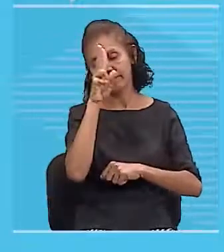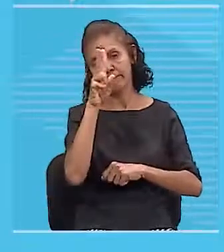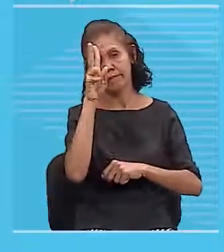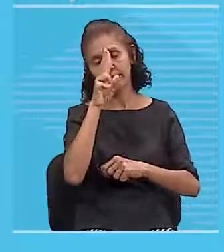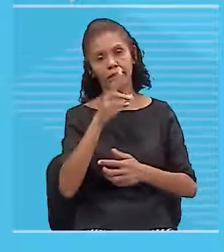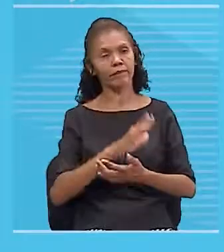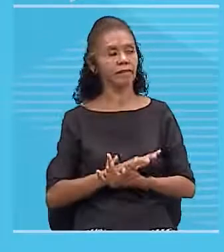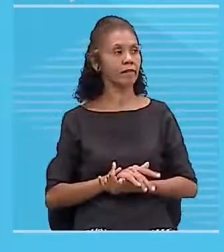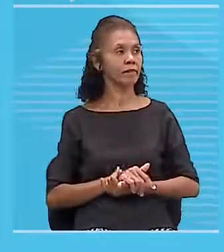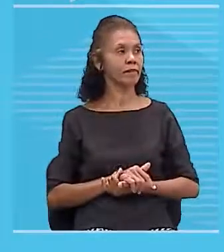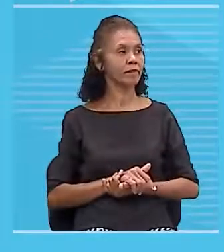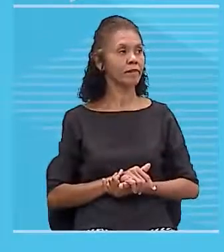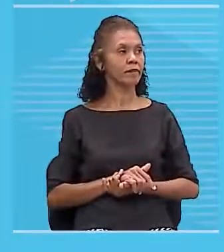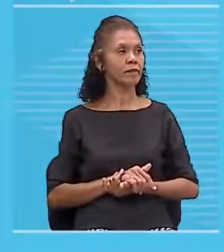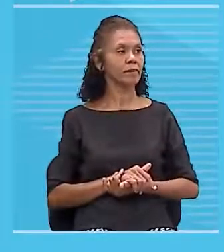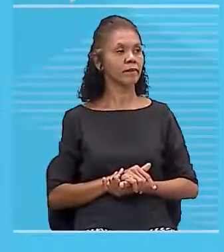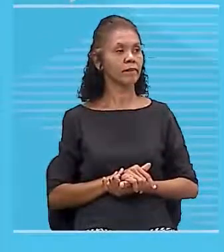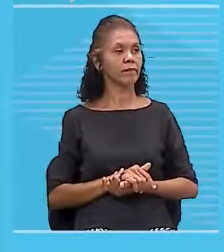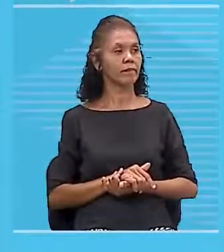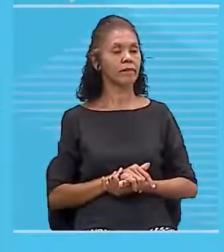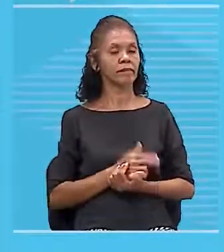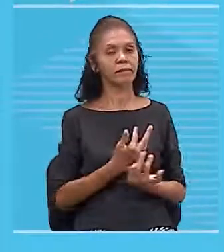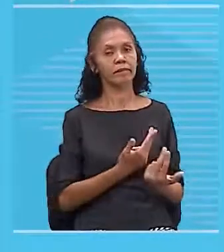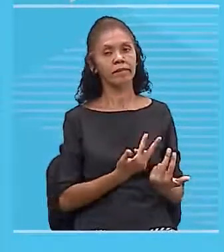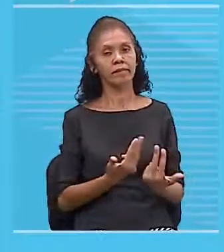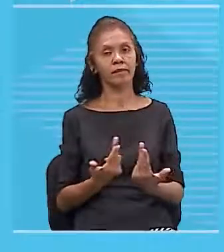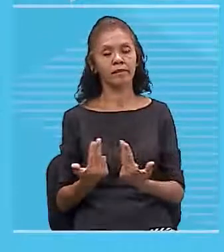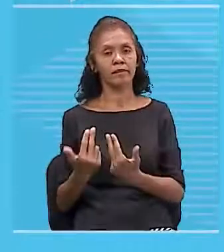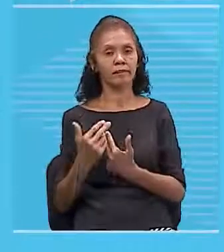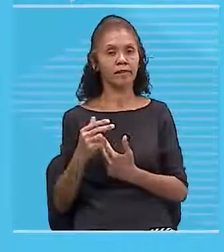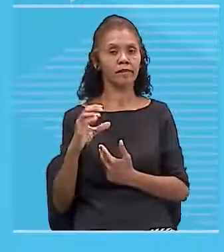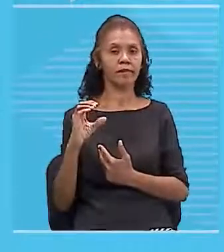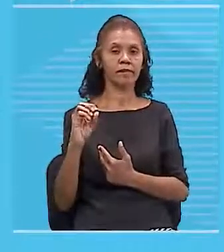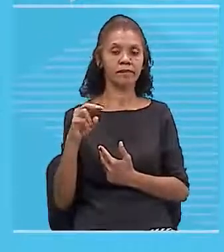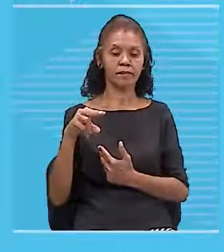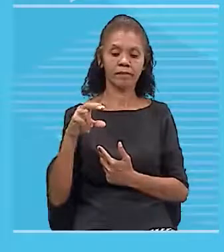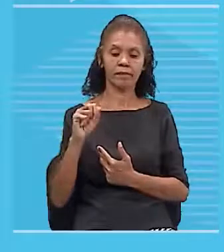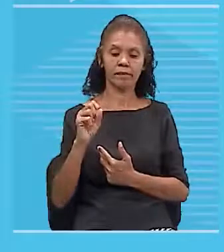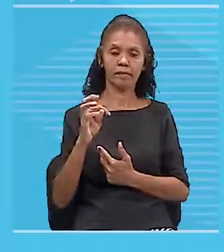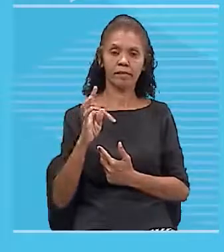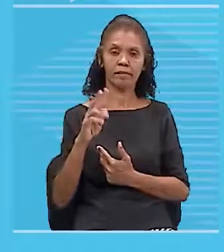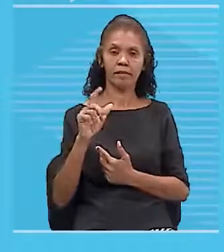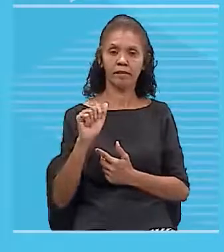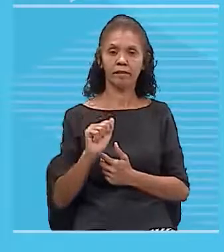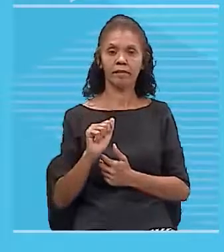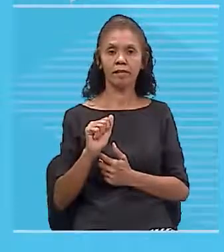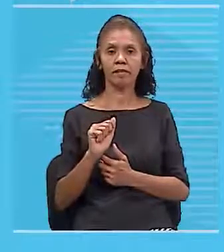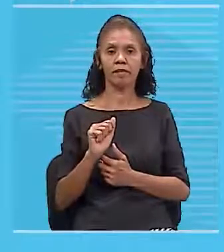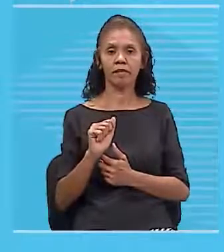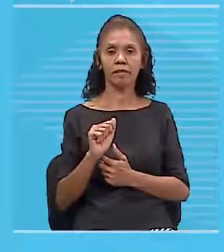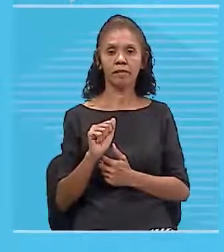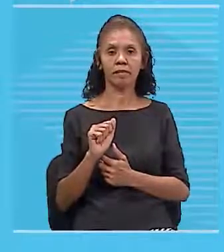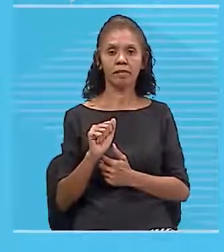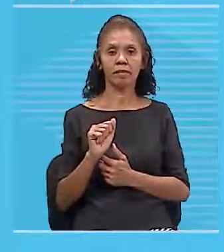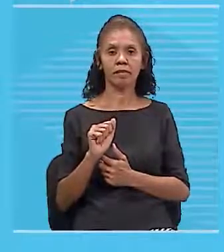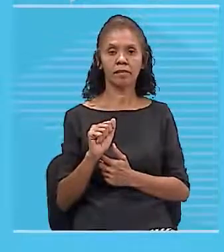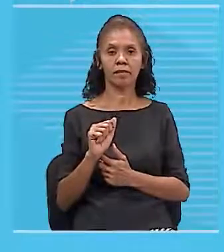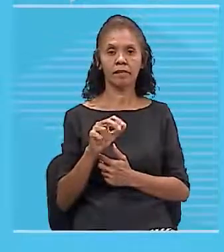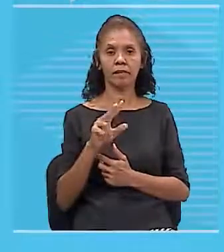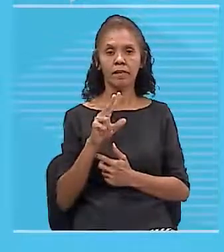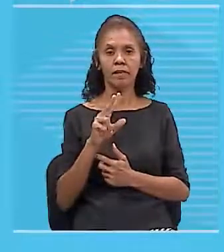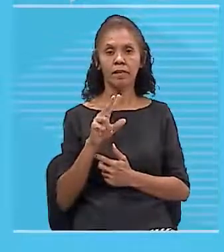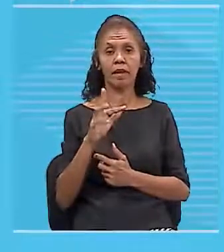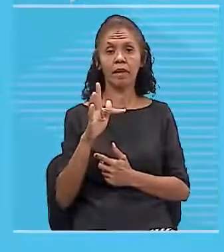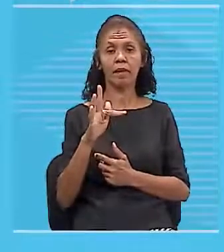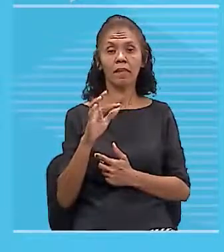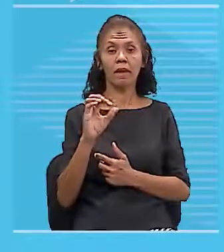é igual a constante lá da força elétrica, né? A gente tem que lembrar do valor